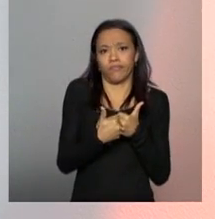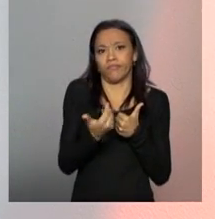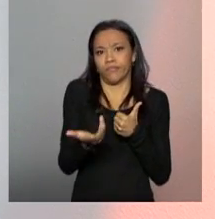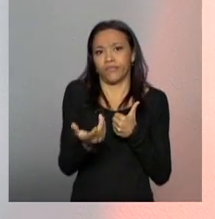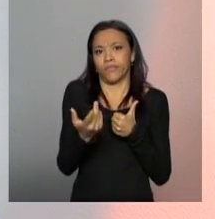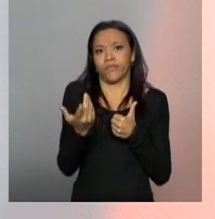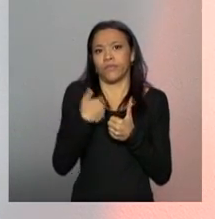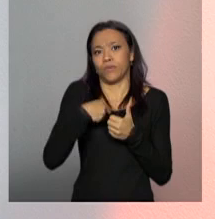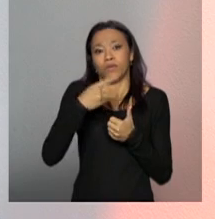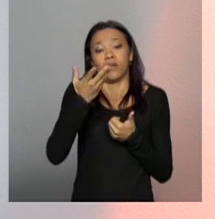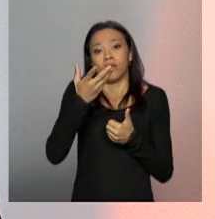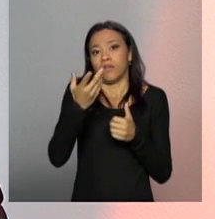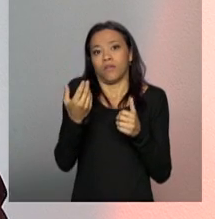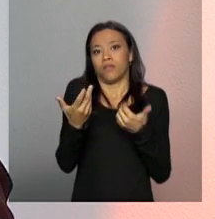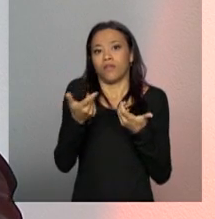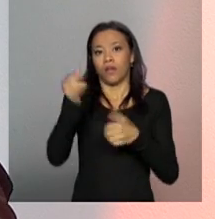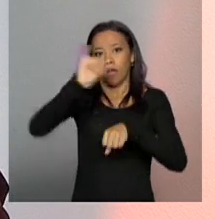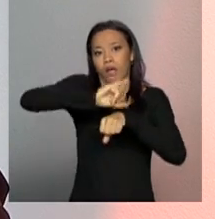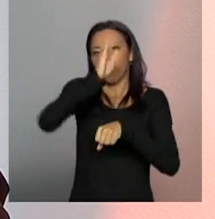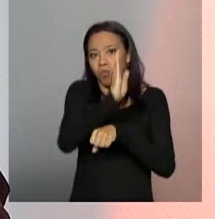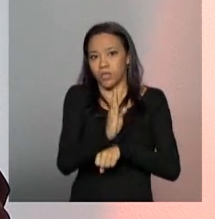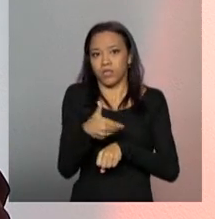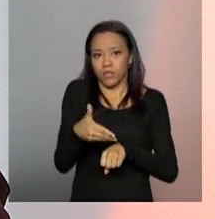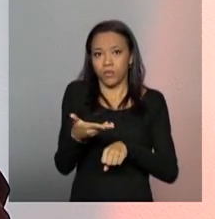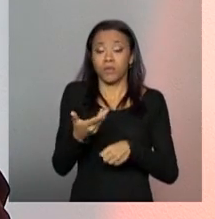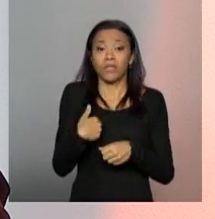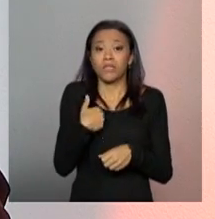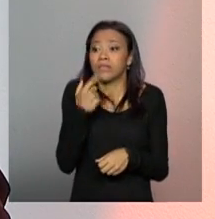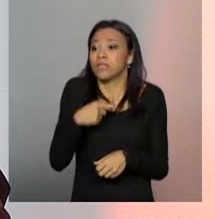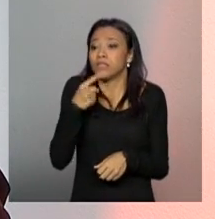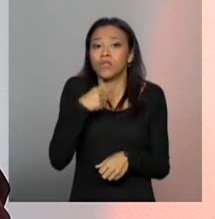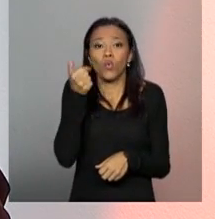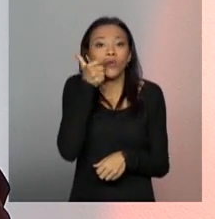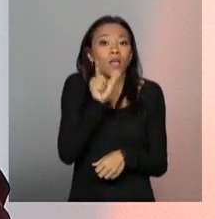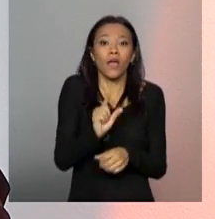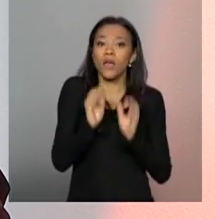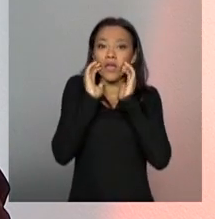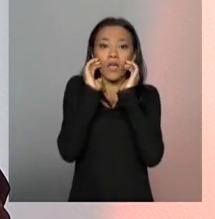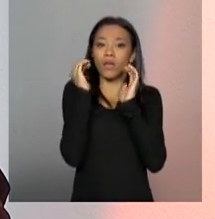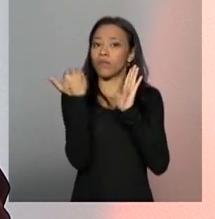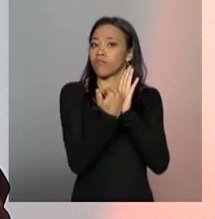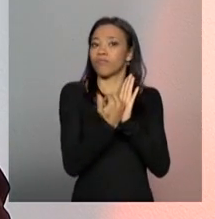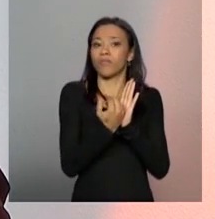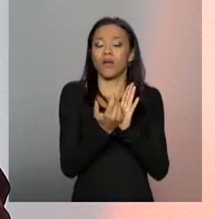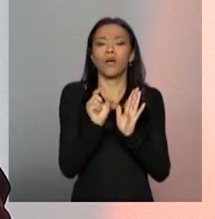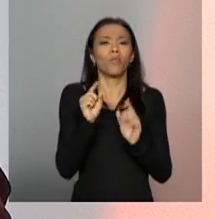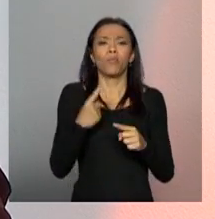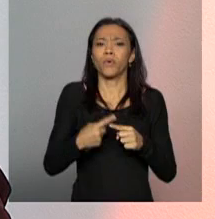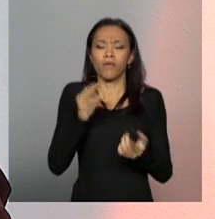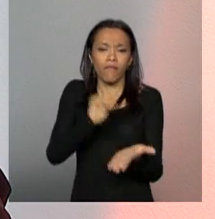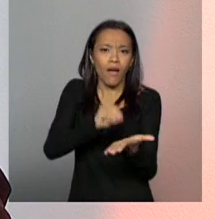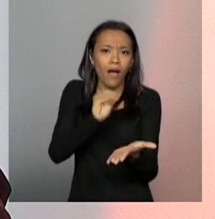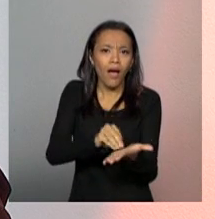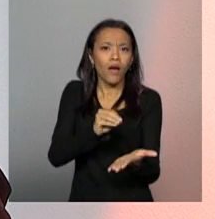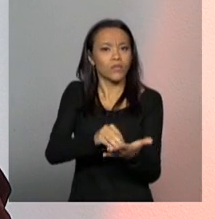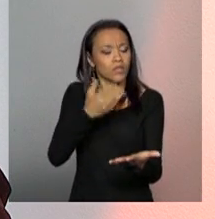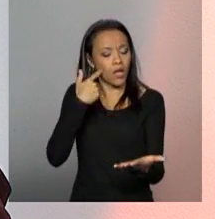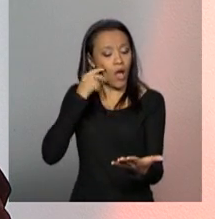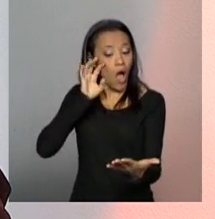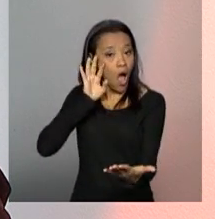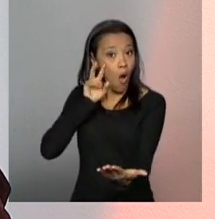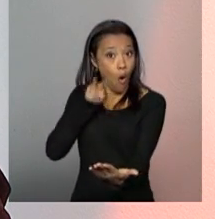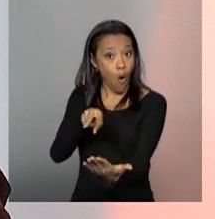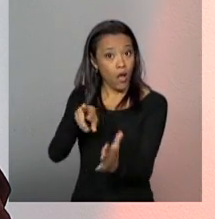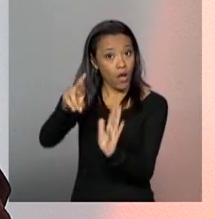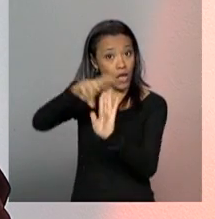que têm pendências, que têm dificuldades em cumprir uma série de questões, exatamente pela falta da observância daquilo que foi pactuado,